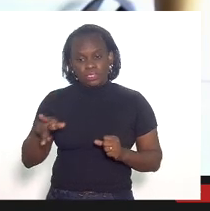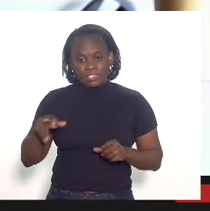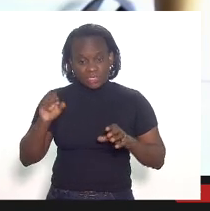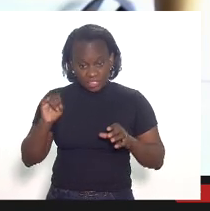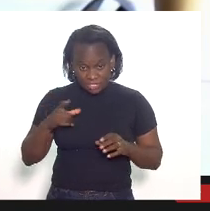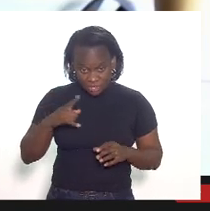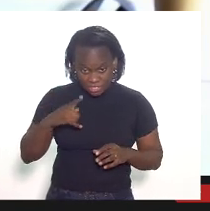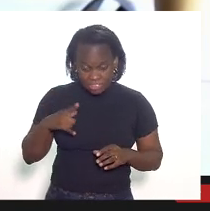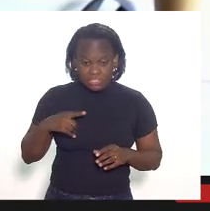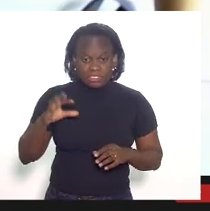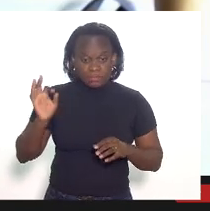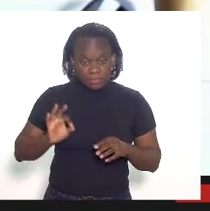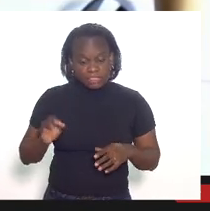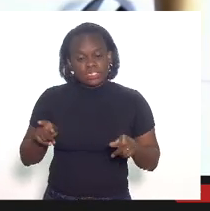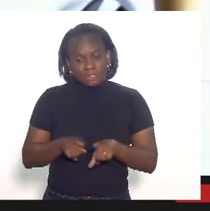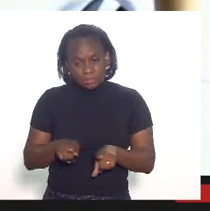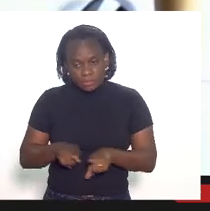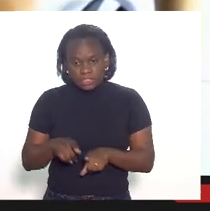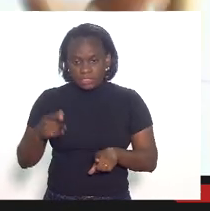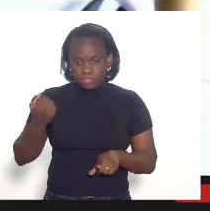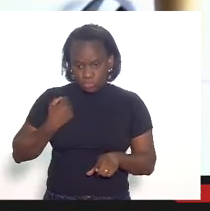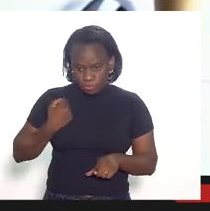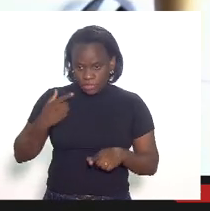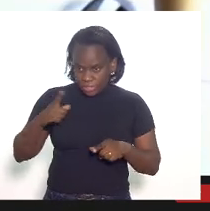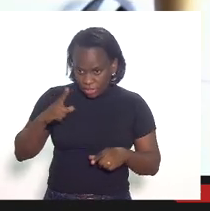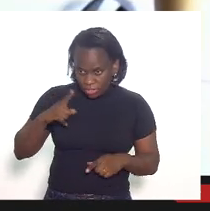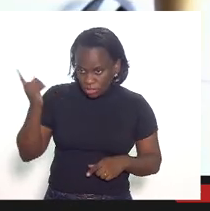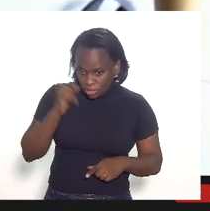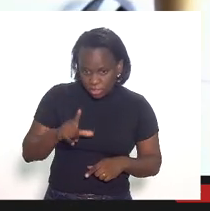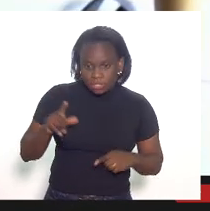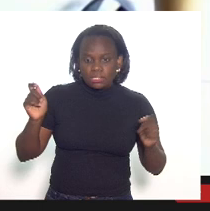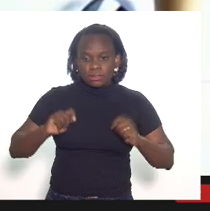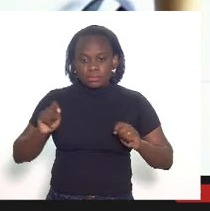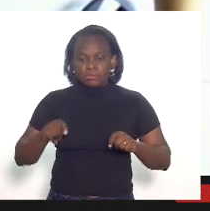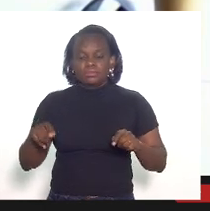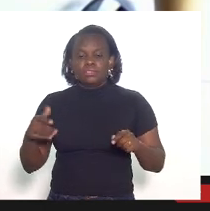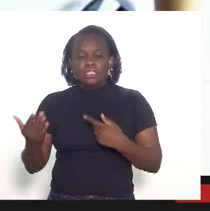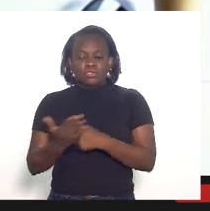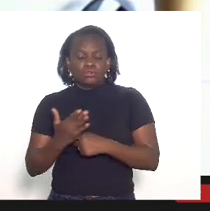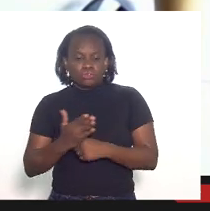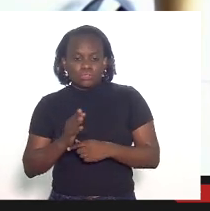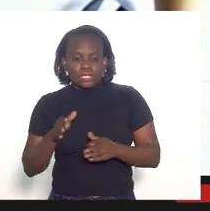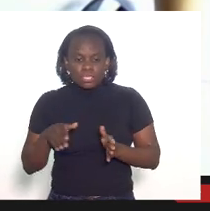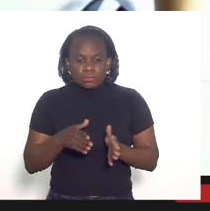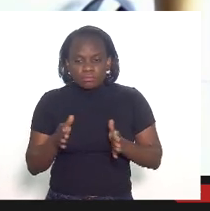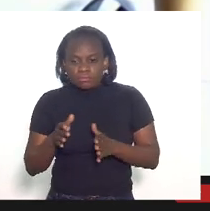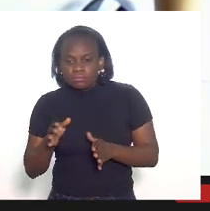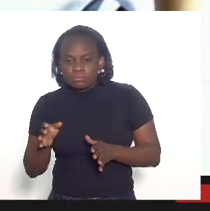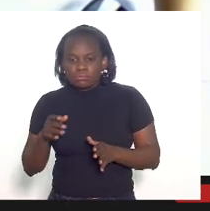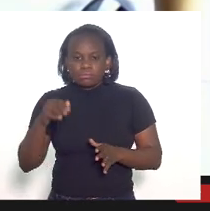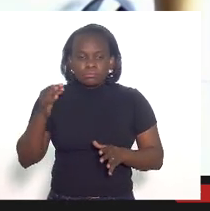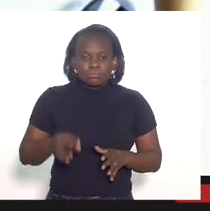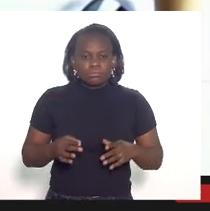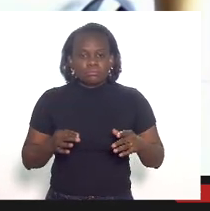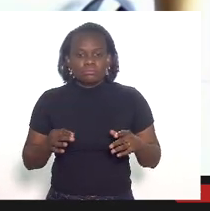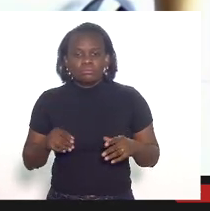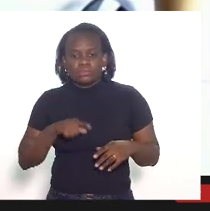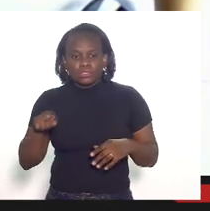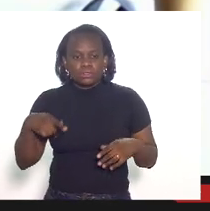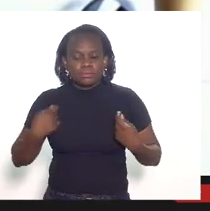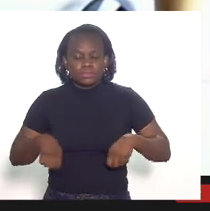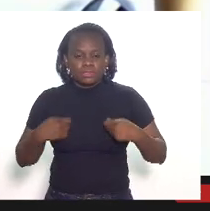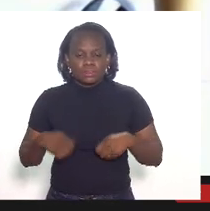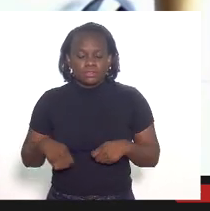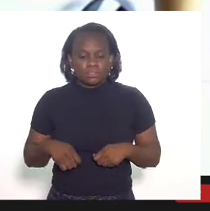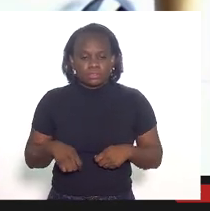dado também serve para ilustrar os caminhos que nós estamos